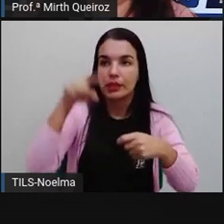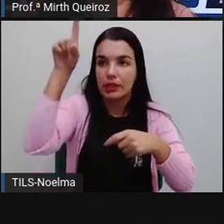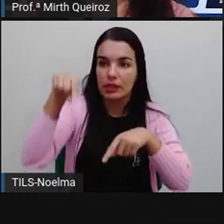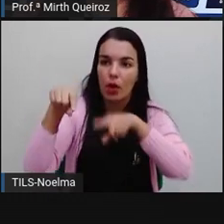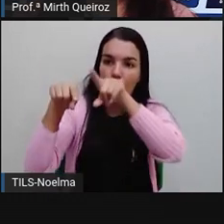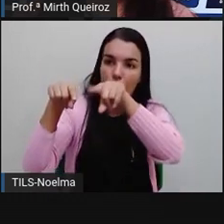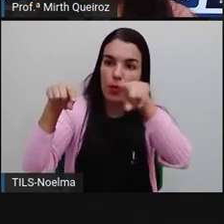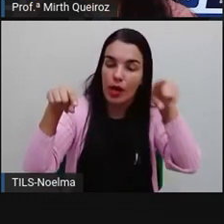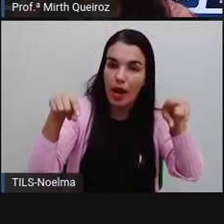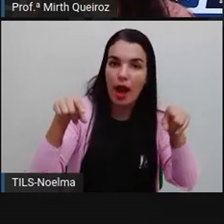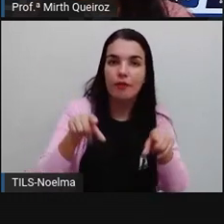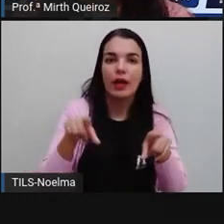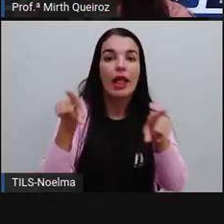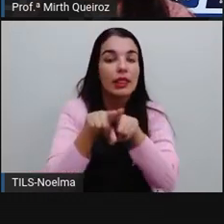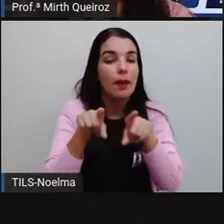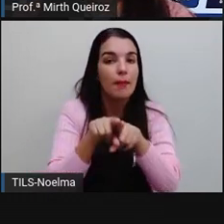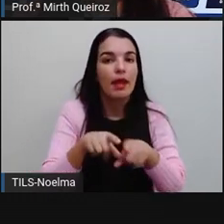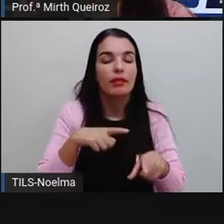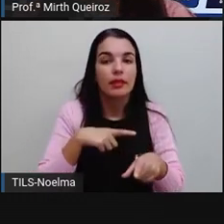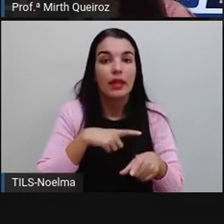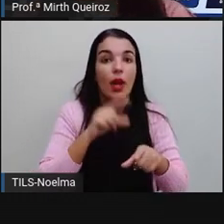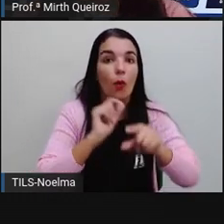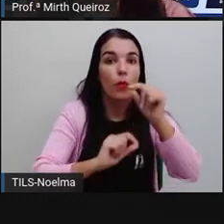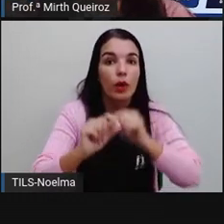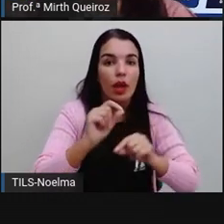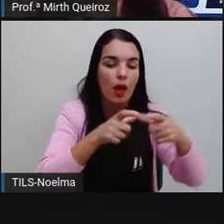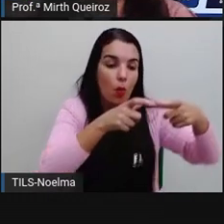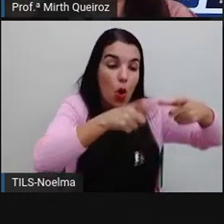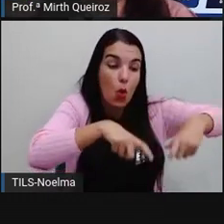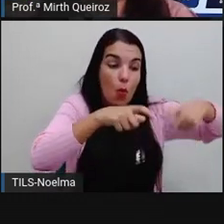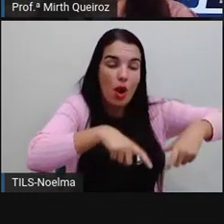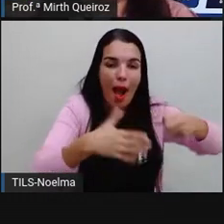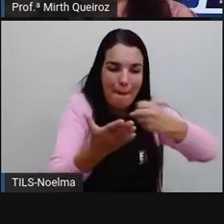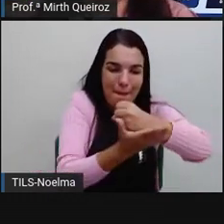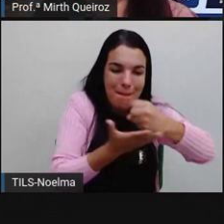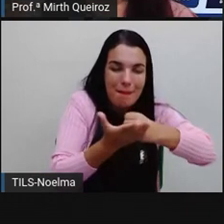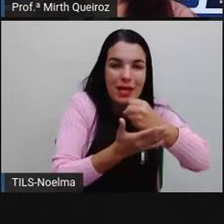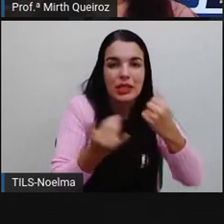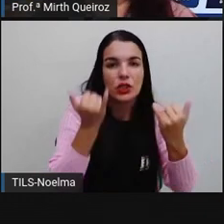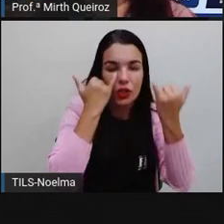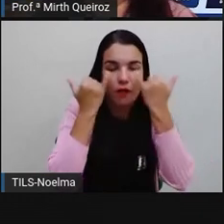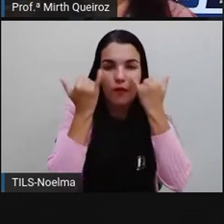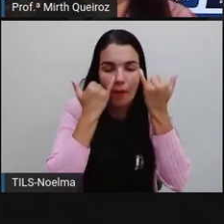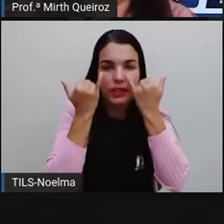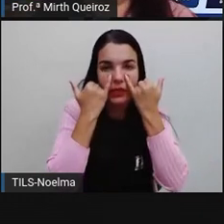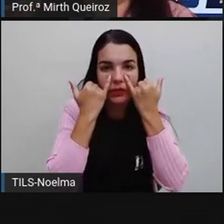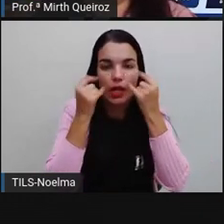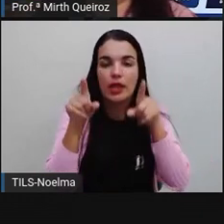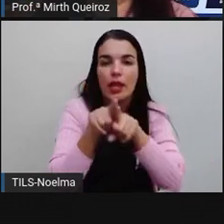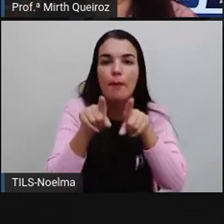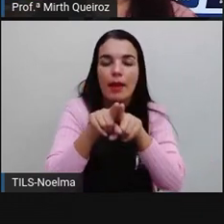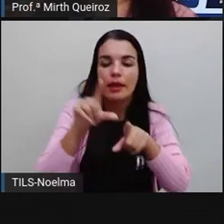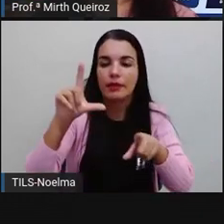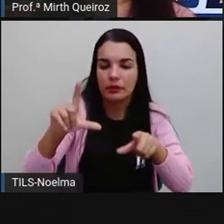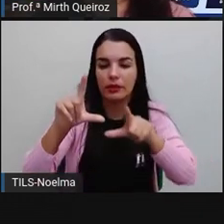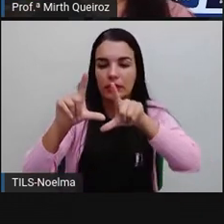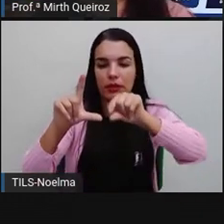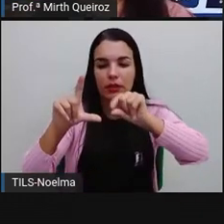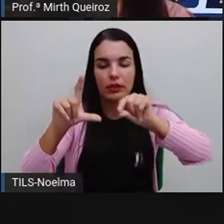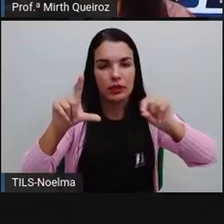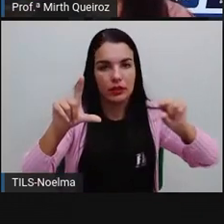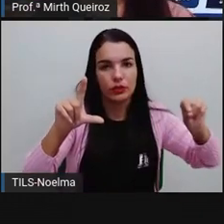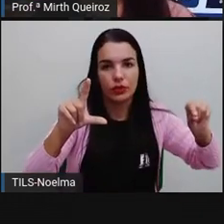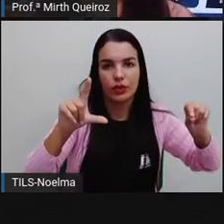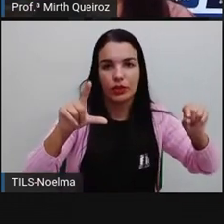também a fonte de onde foi retirada. E a legenda. Embora a legenda, nem todos os